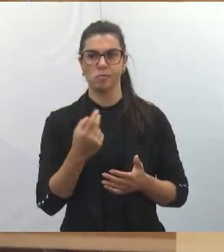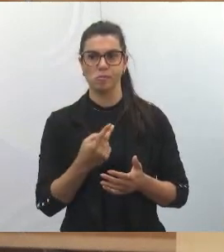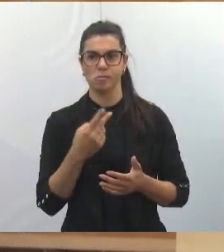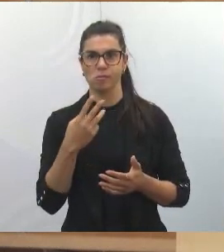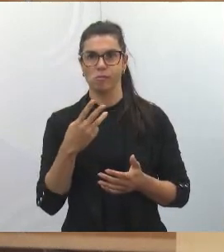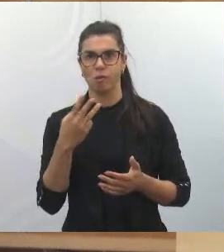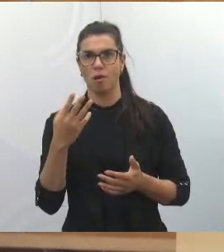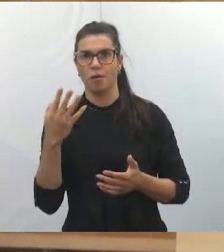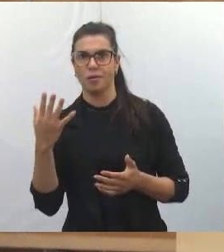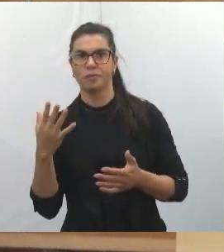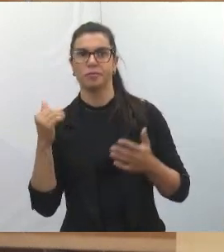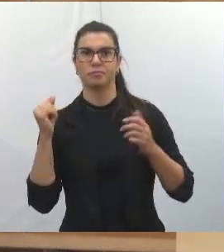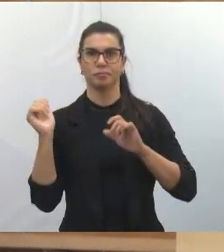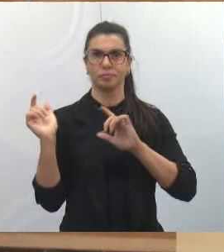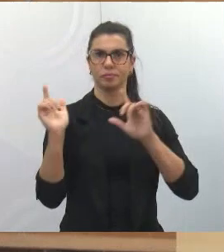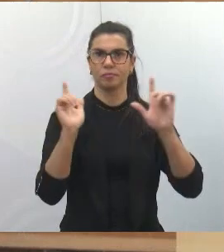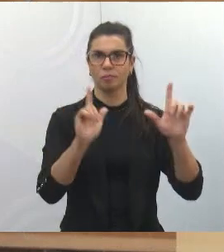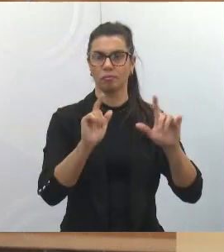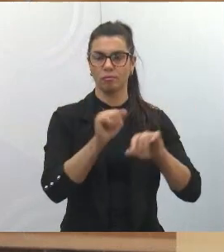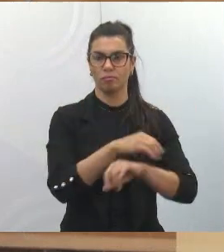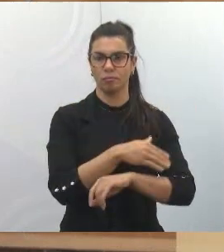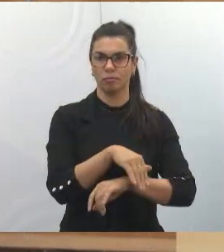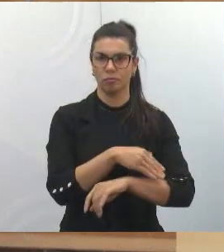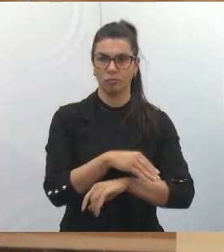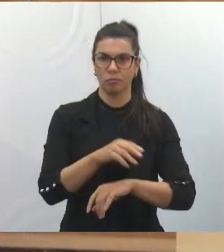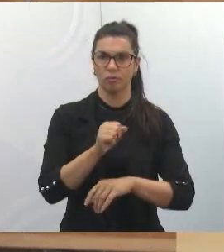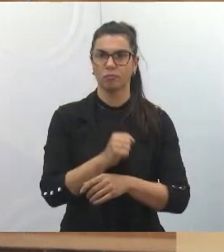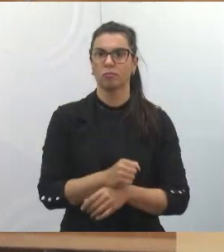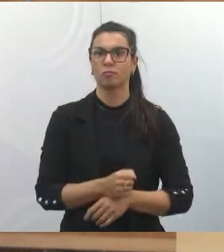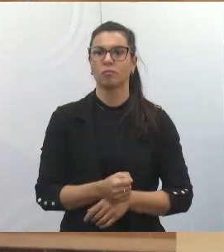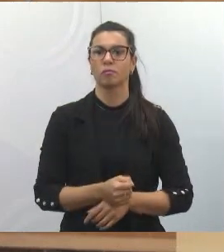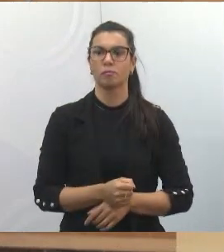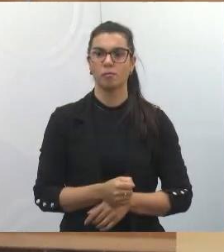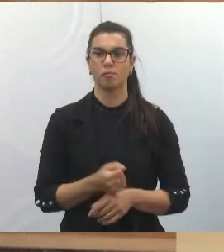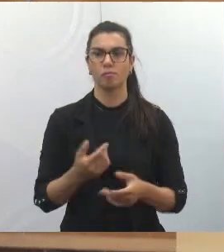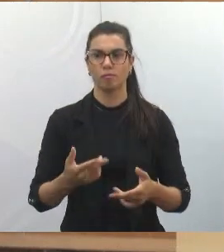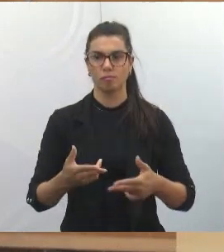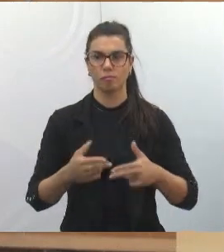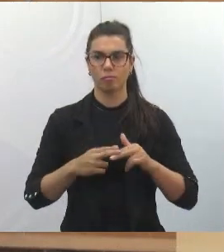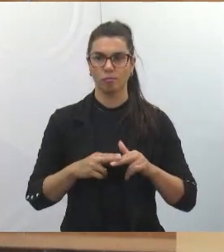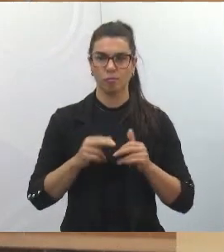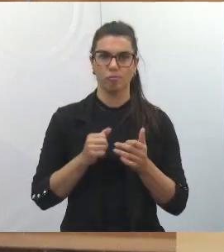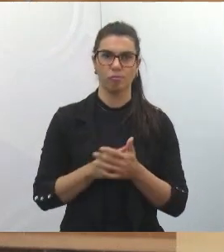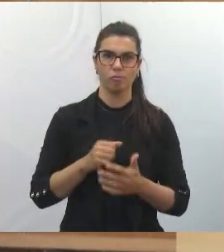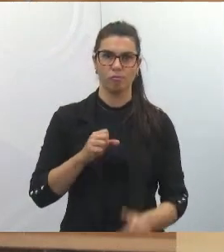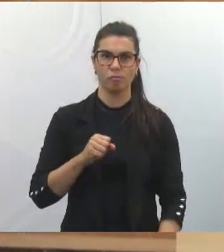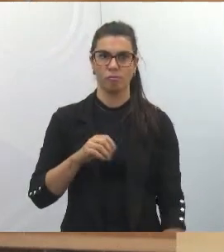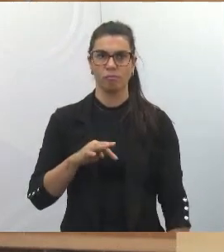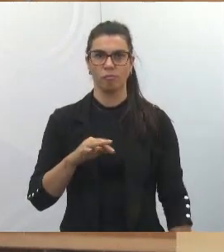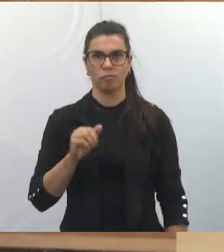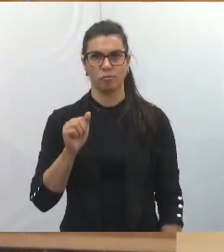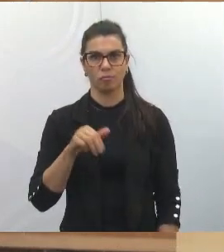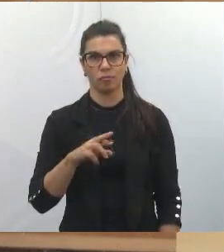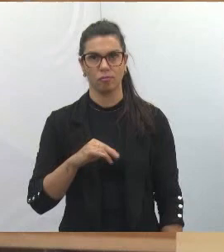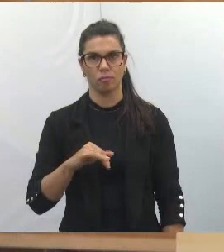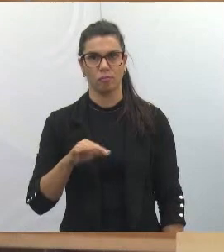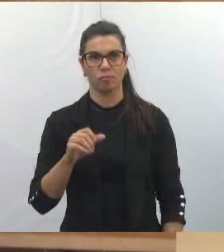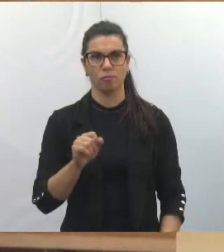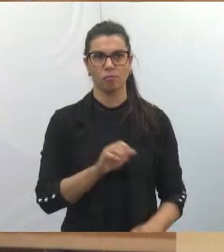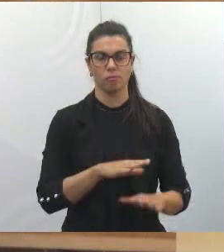mais outra e mais outra. Então, nós já pedimos para o bairro também, todinho, lá no Jardim Santa Maria. Depois, o nosso